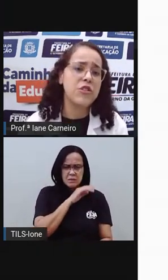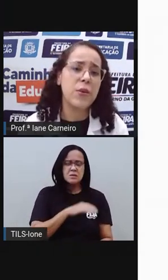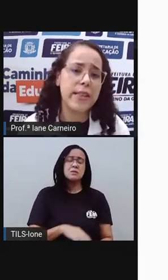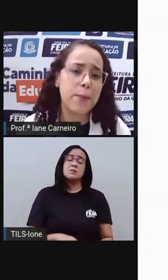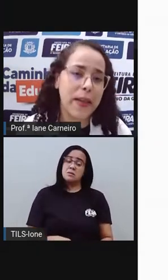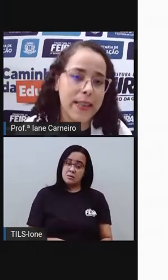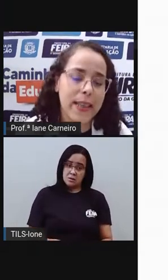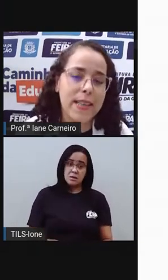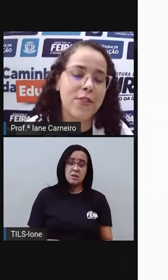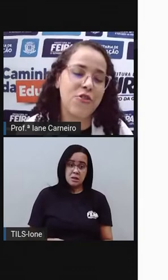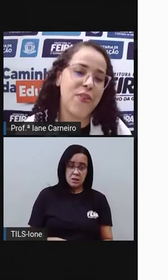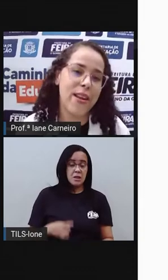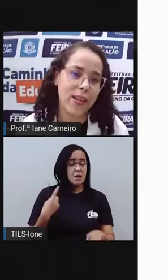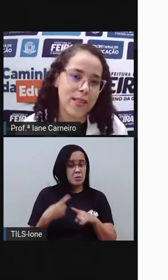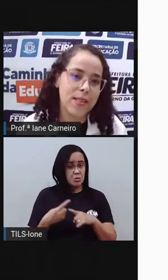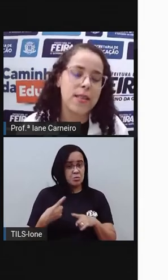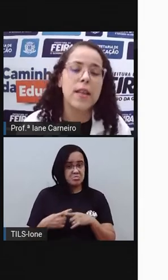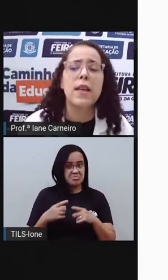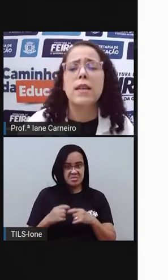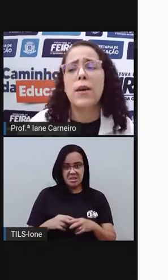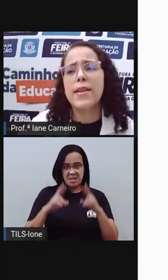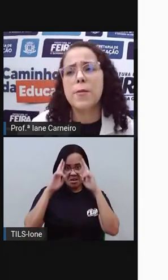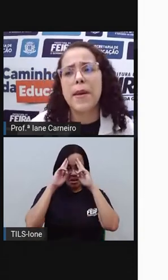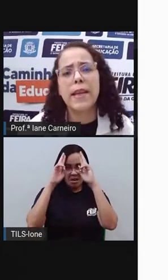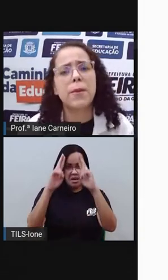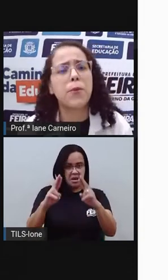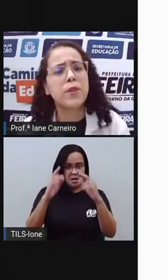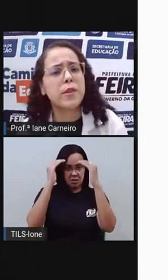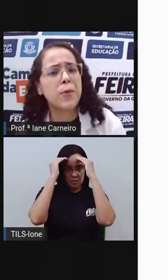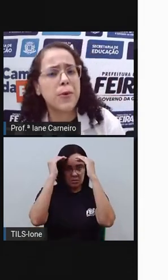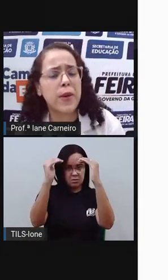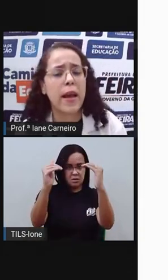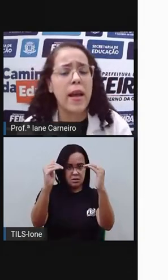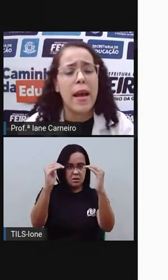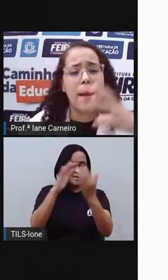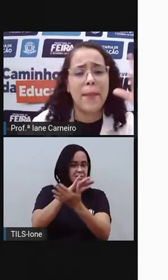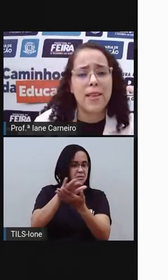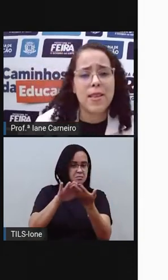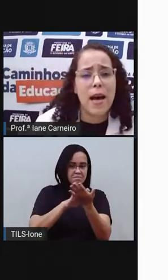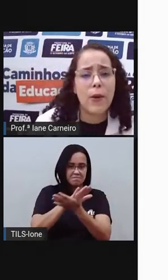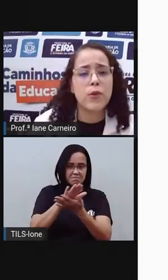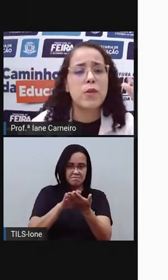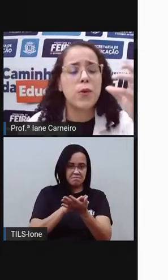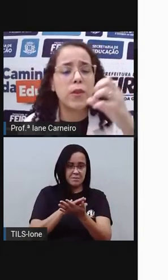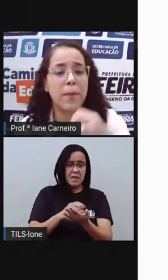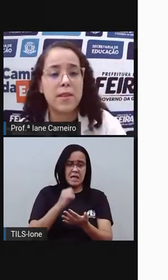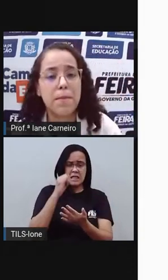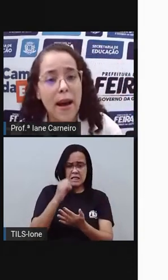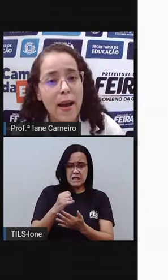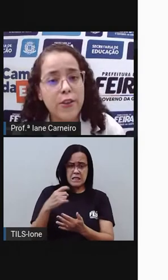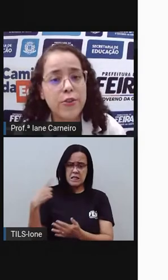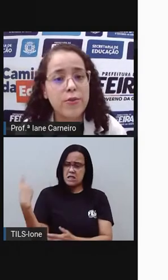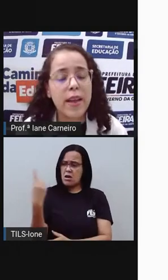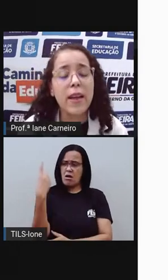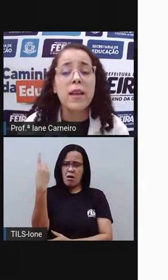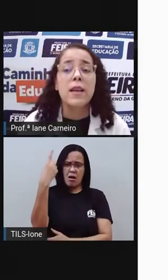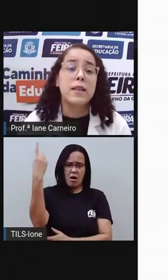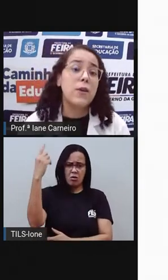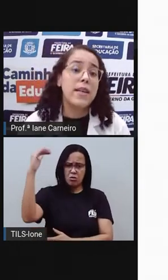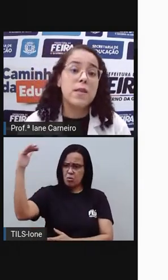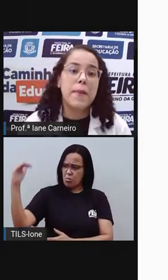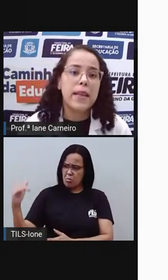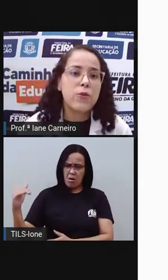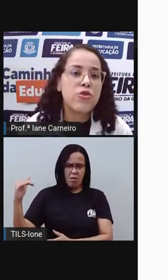Quando a gente não respeita essas diferenças. Não respeita se o outro é mais alto, se o outro é mais baixo, né?